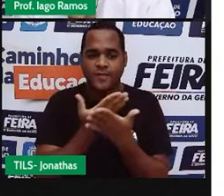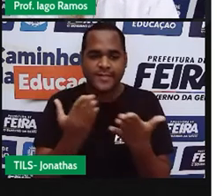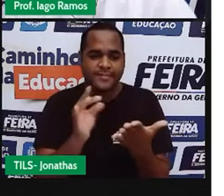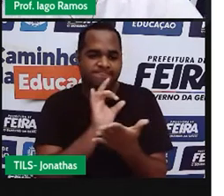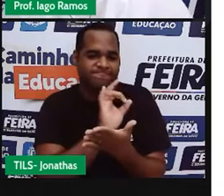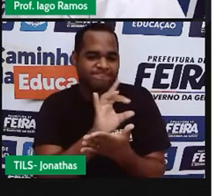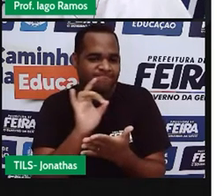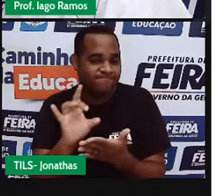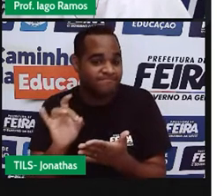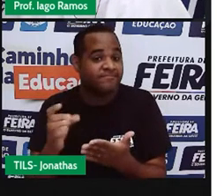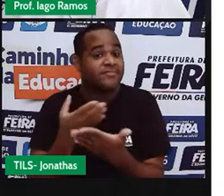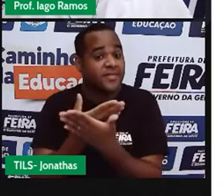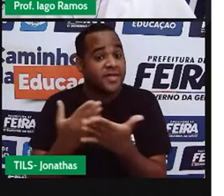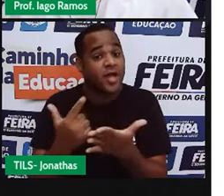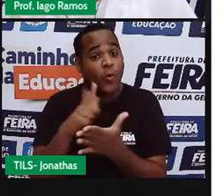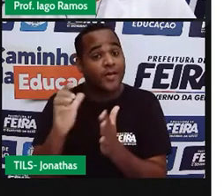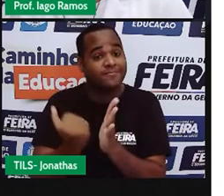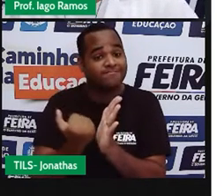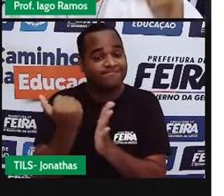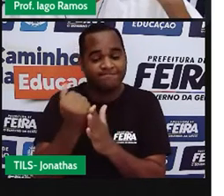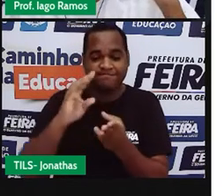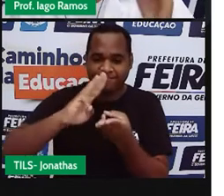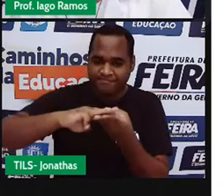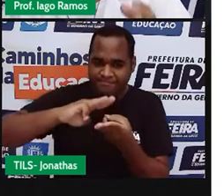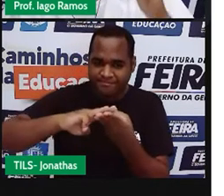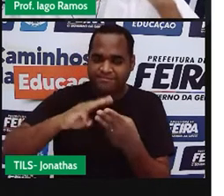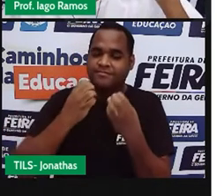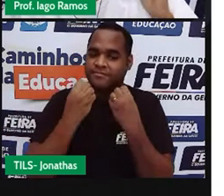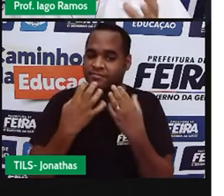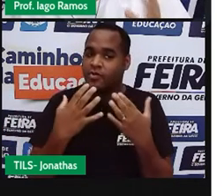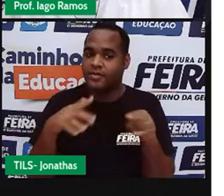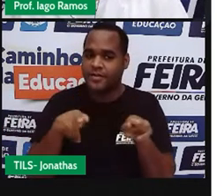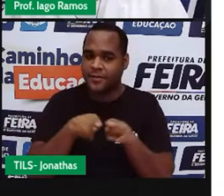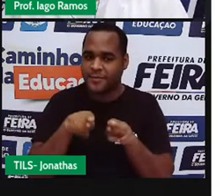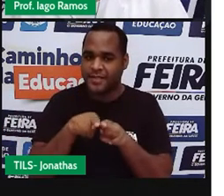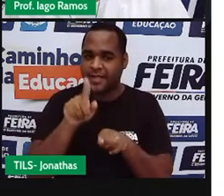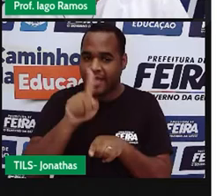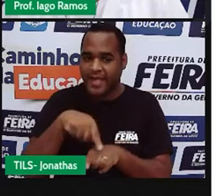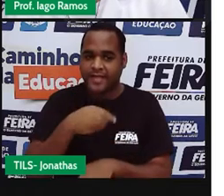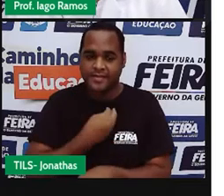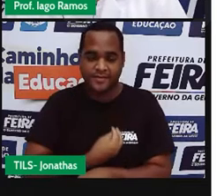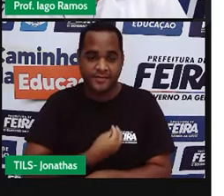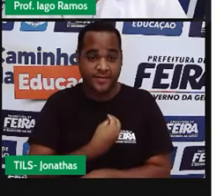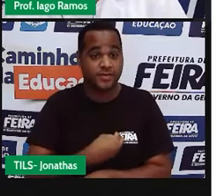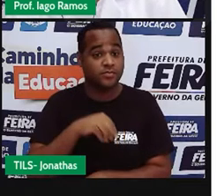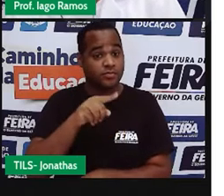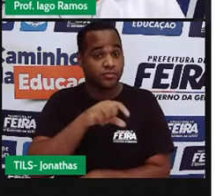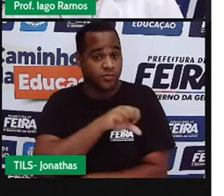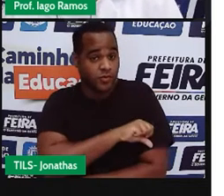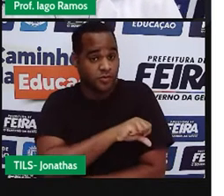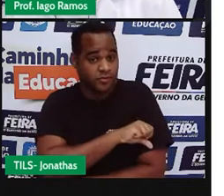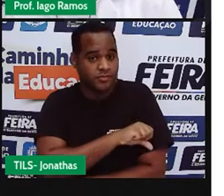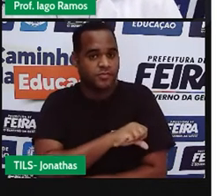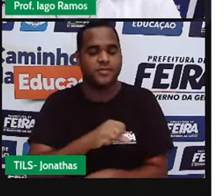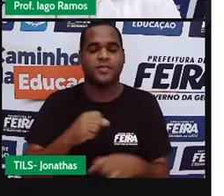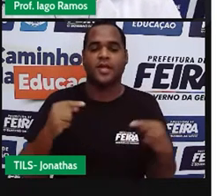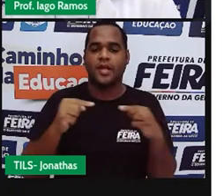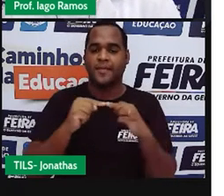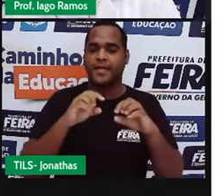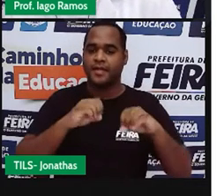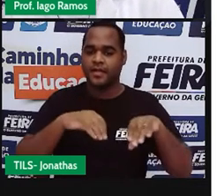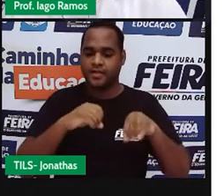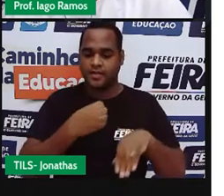estudante, a mais uma aula de matemática para o nono ano. Essa é a aula de número